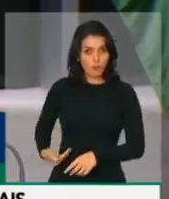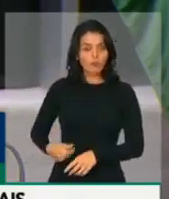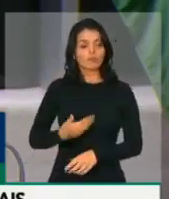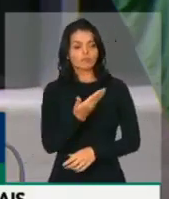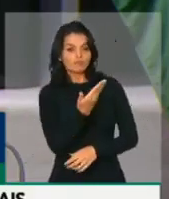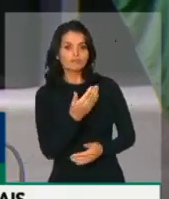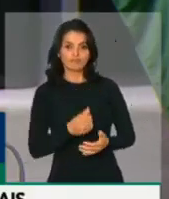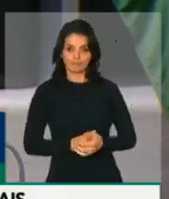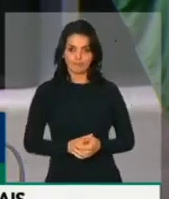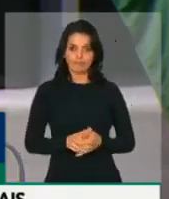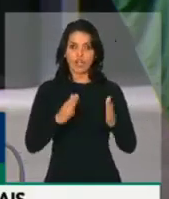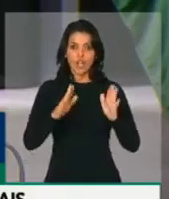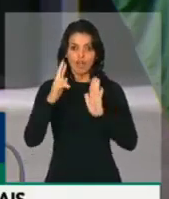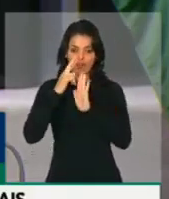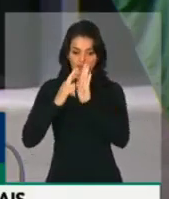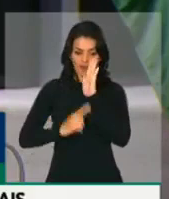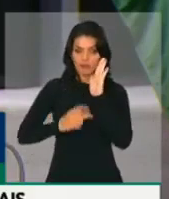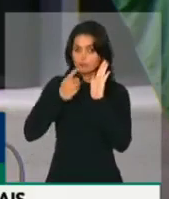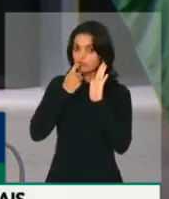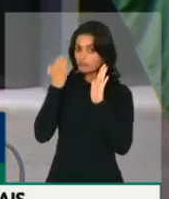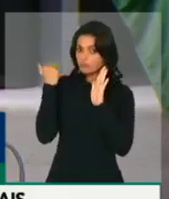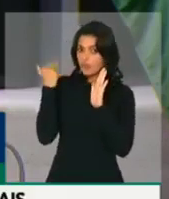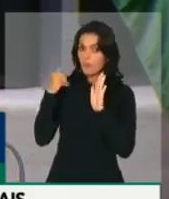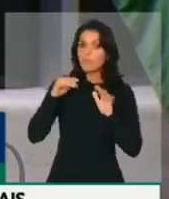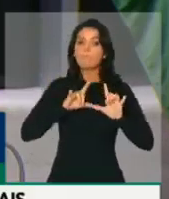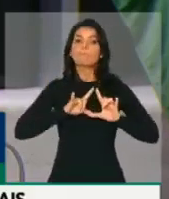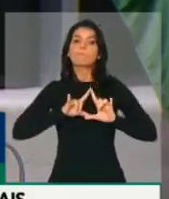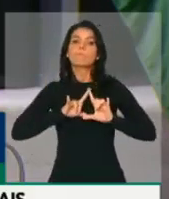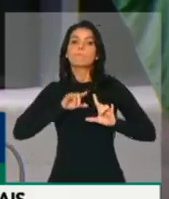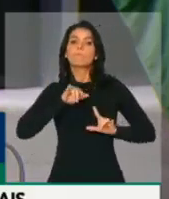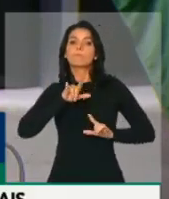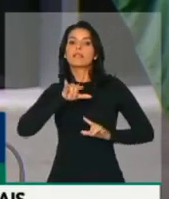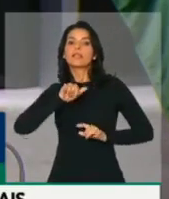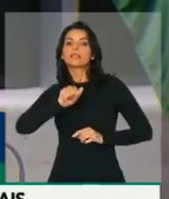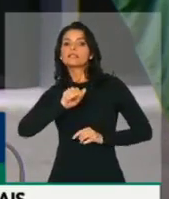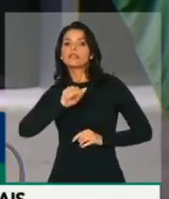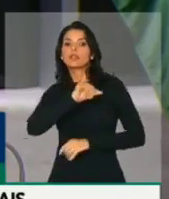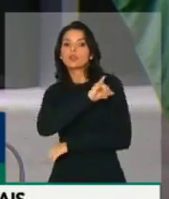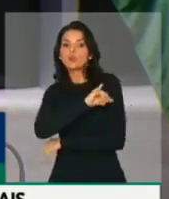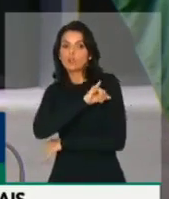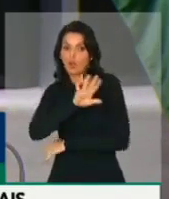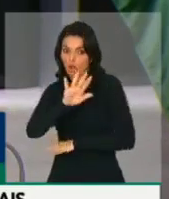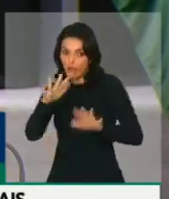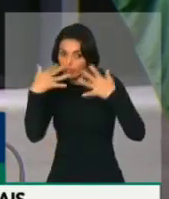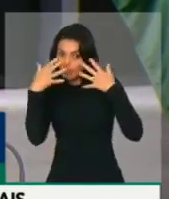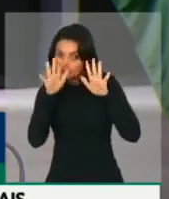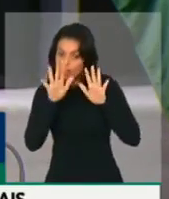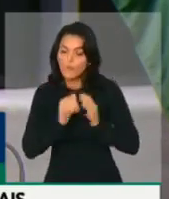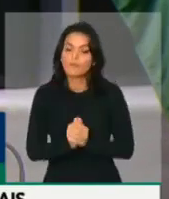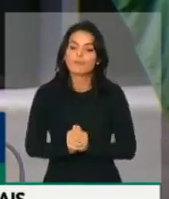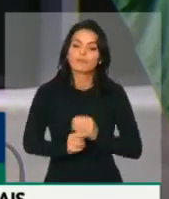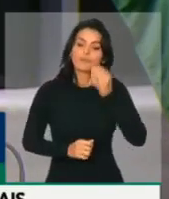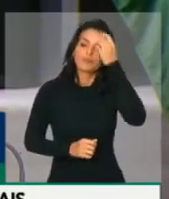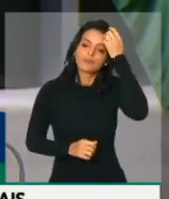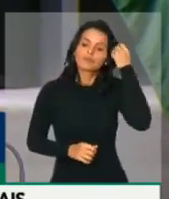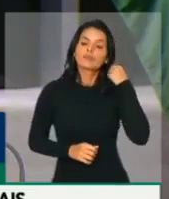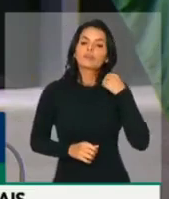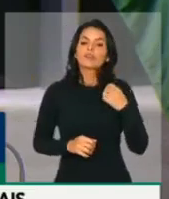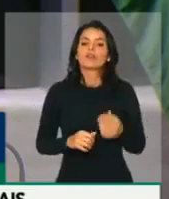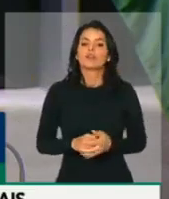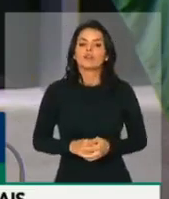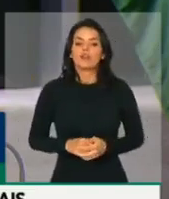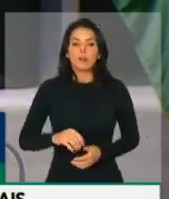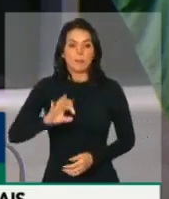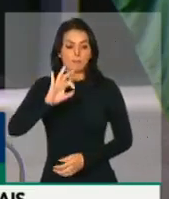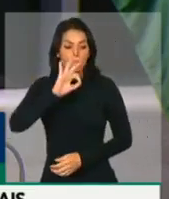relatório recente sobre milícias do Rio de Janeiro. Prestem atenção. As operações